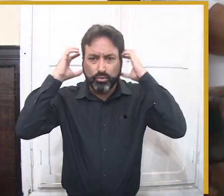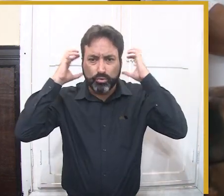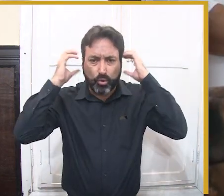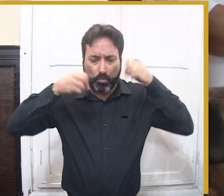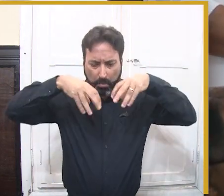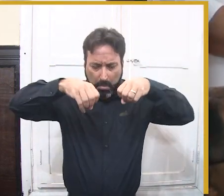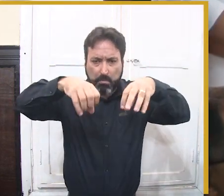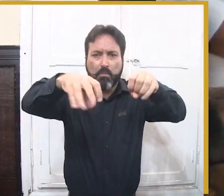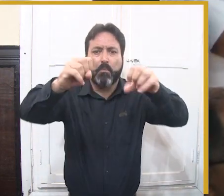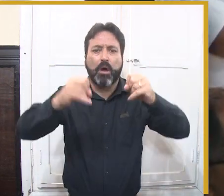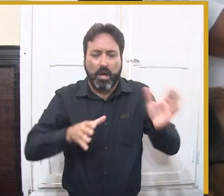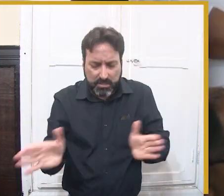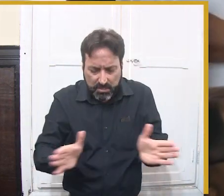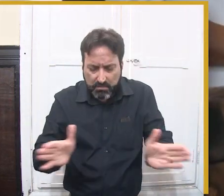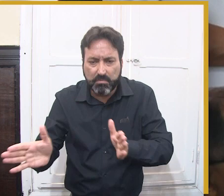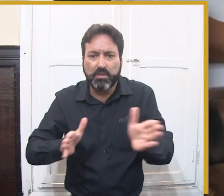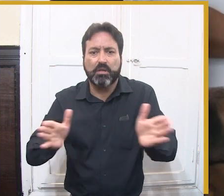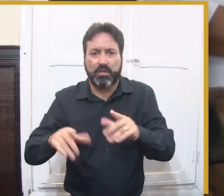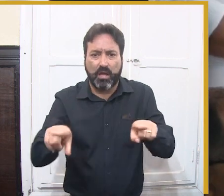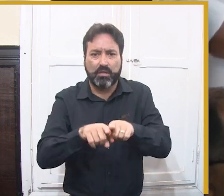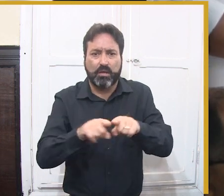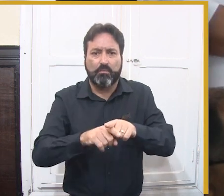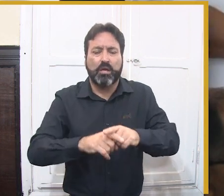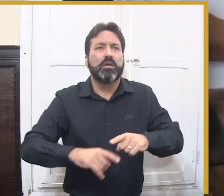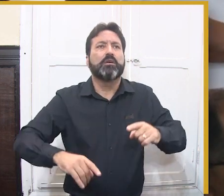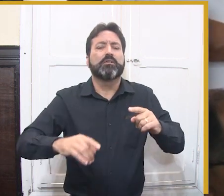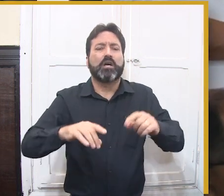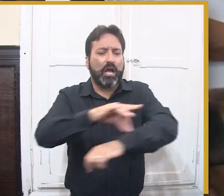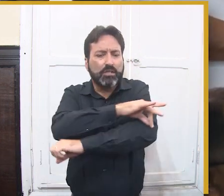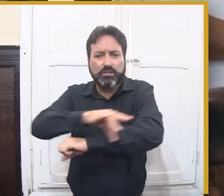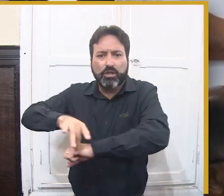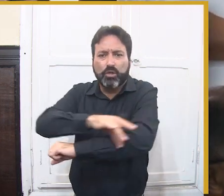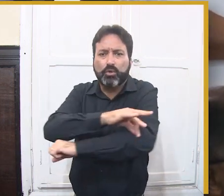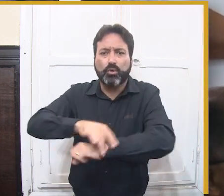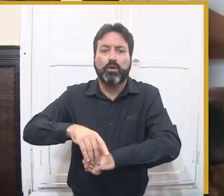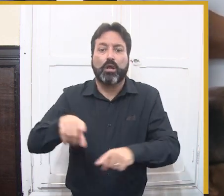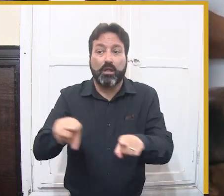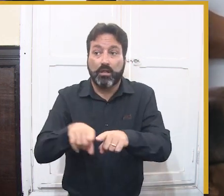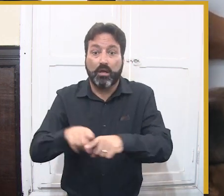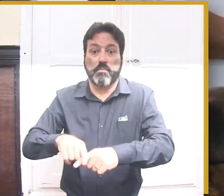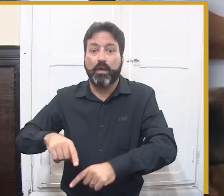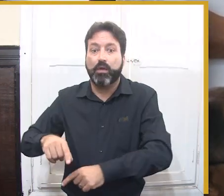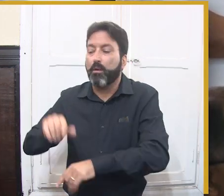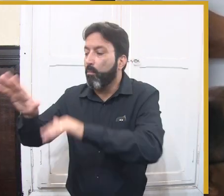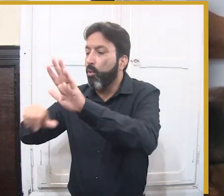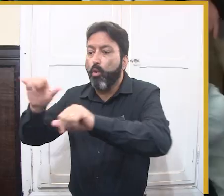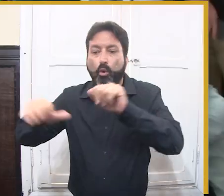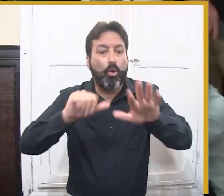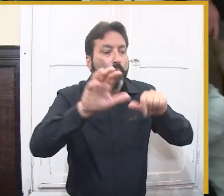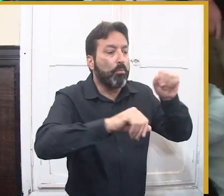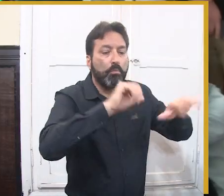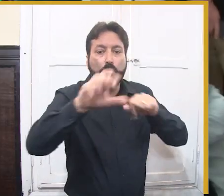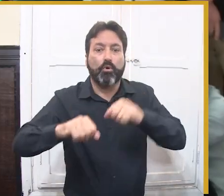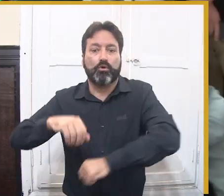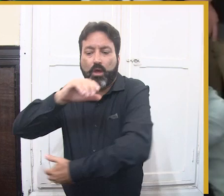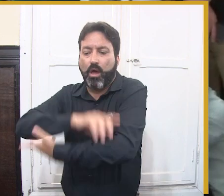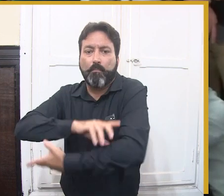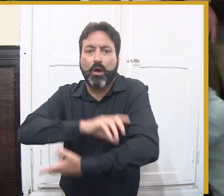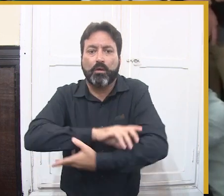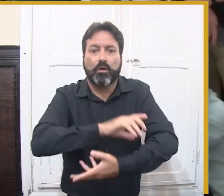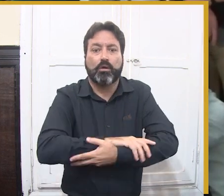A sessionária, a empresa será responsável pela montagem, manutenção, cenografia e desmontagem das infraestruturas,